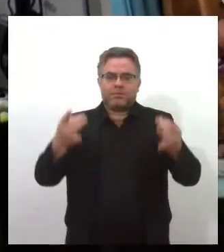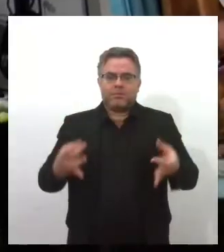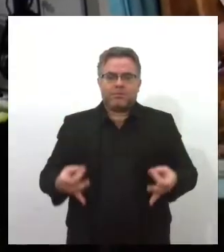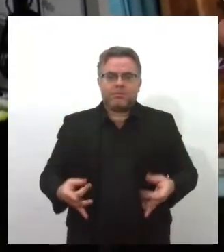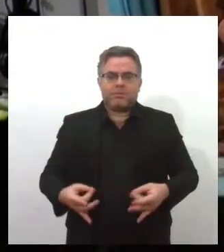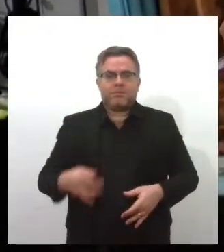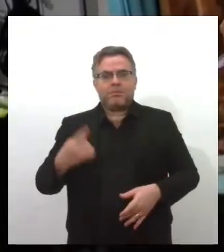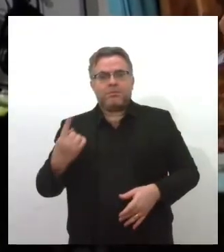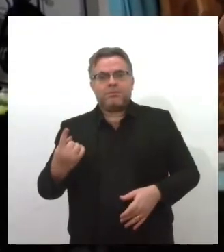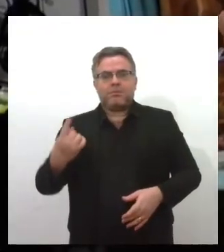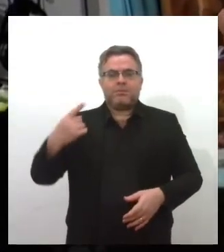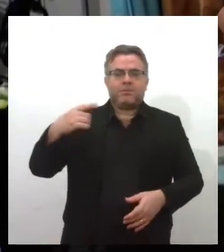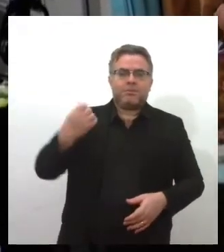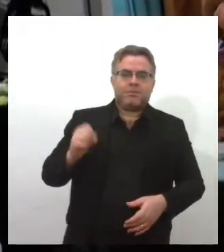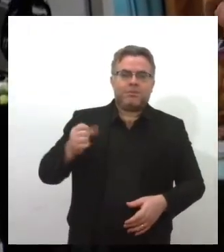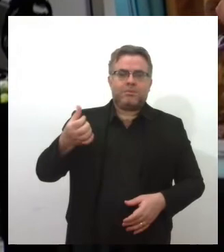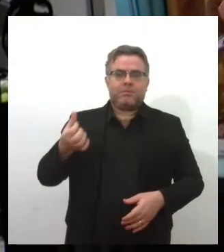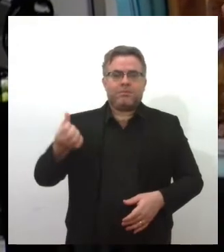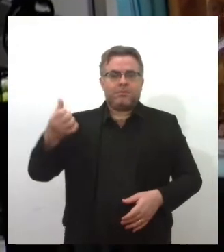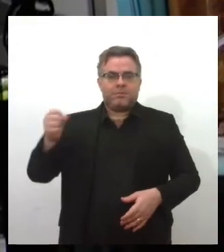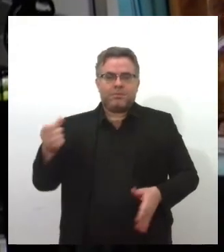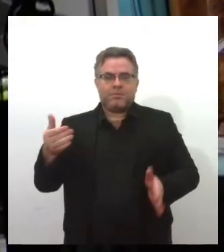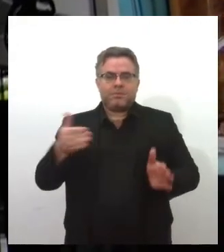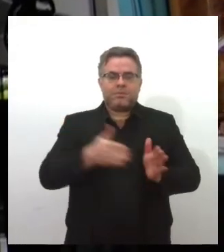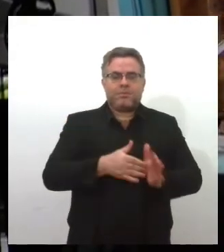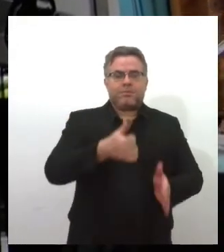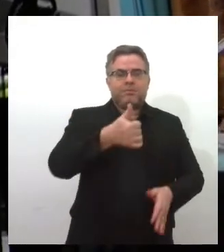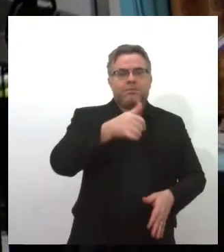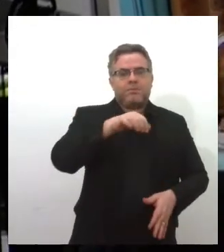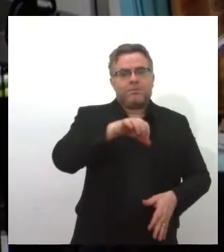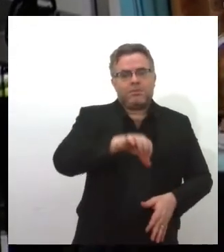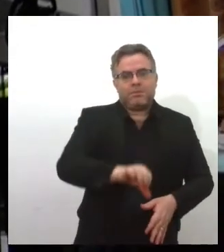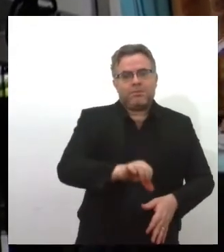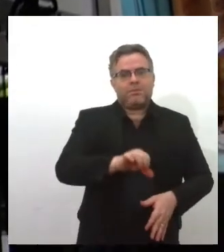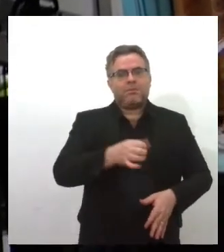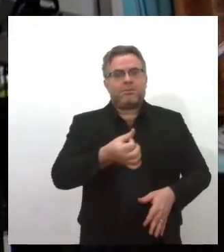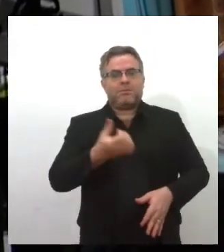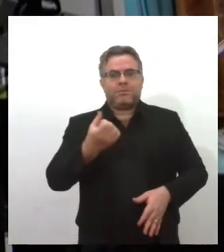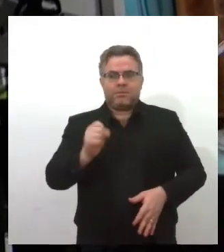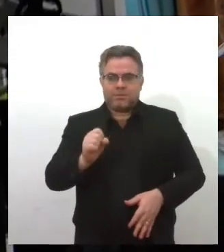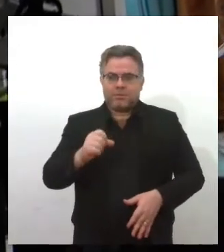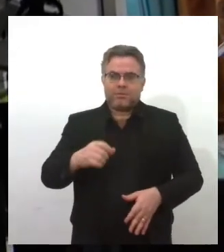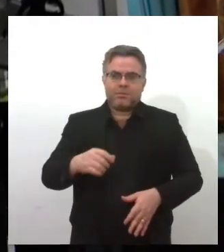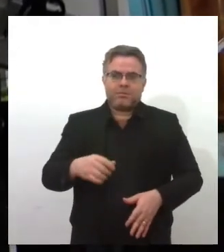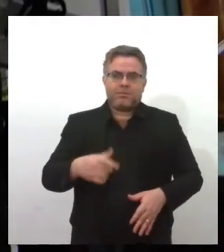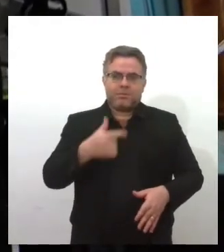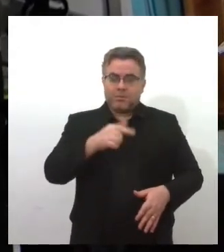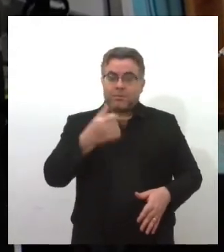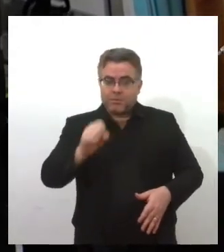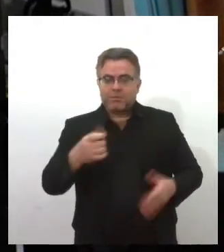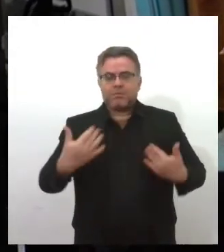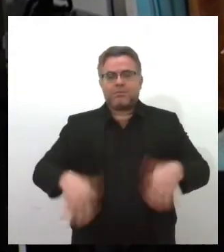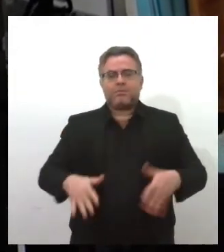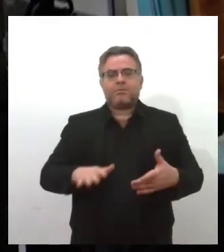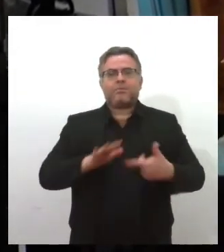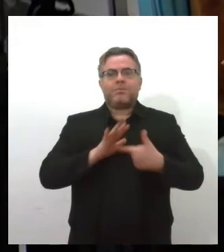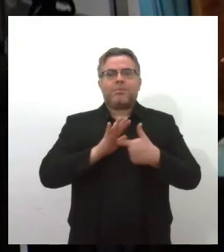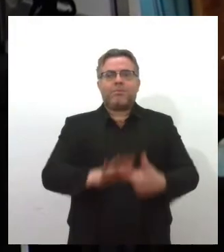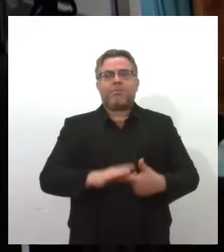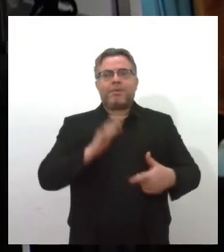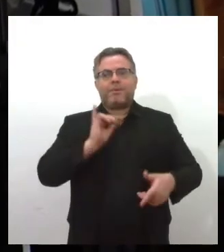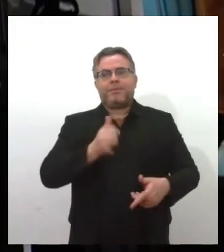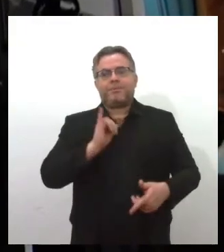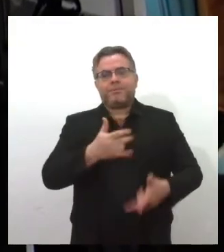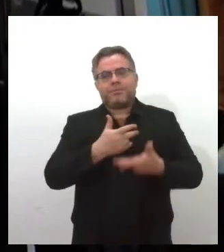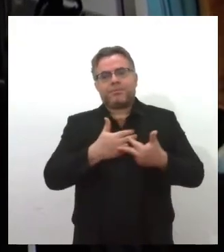os anos de 1868 e 1968 e ajudam a contar parte das